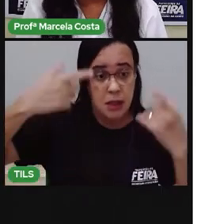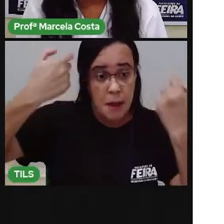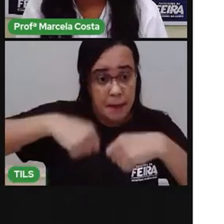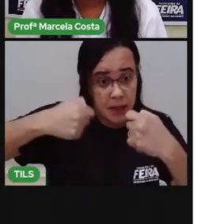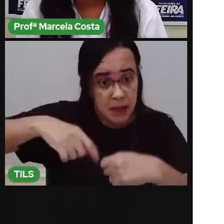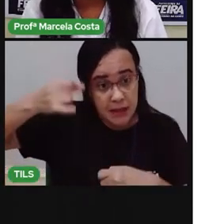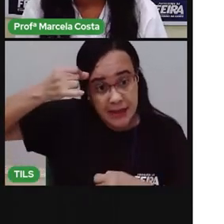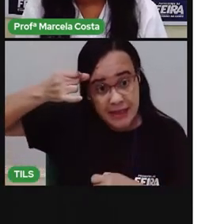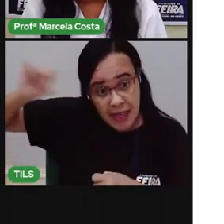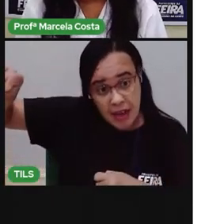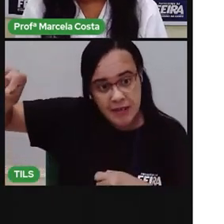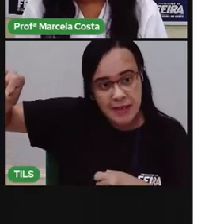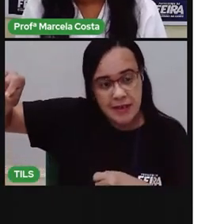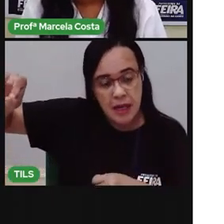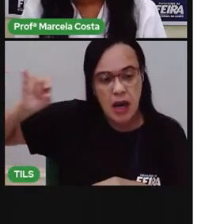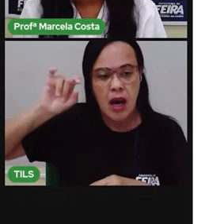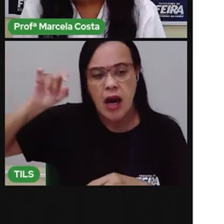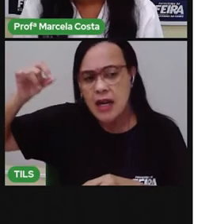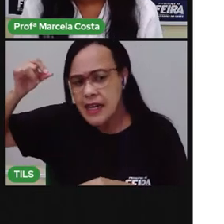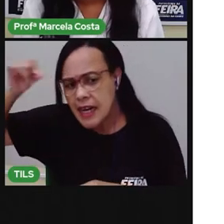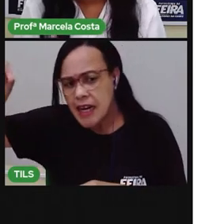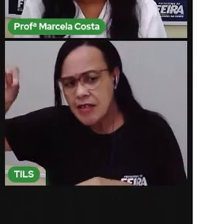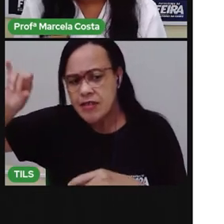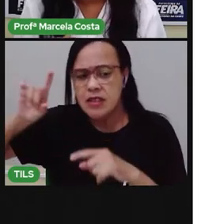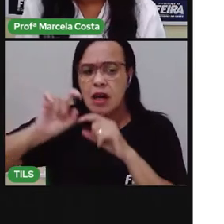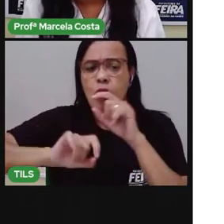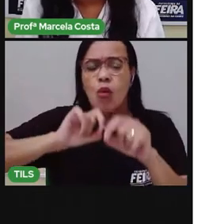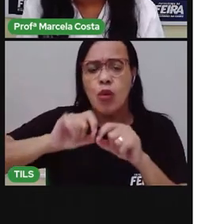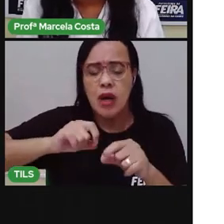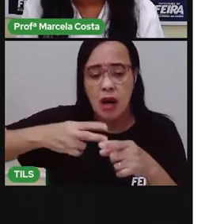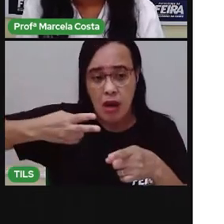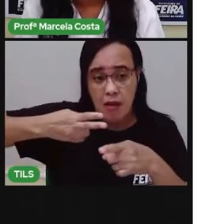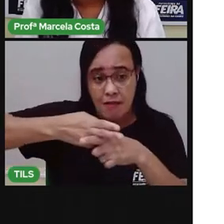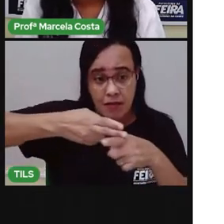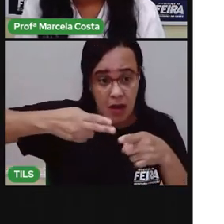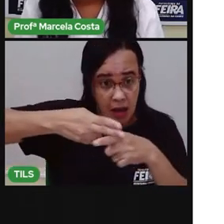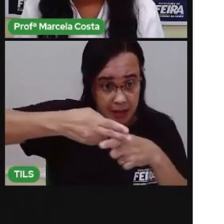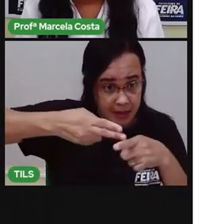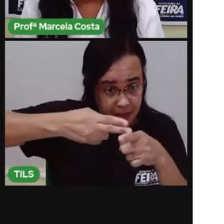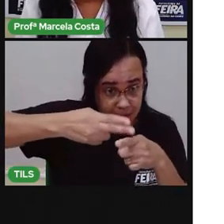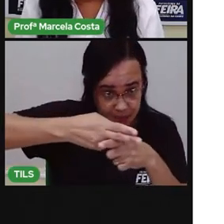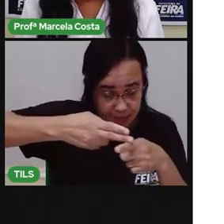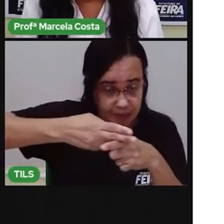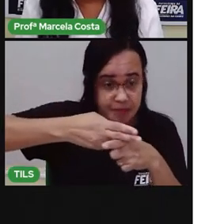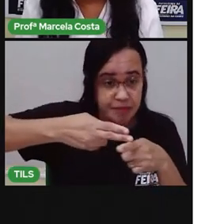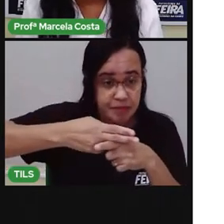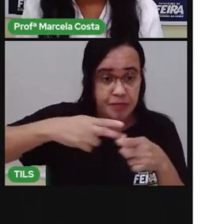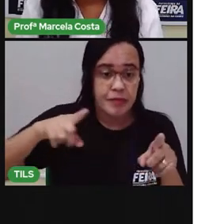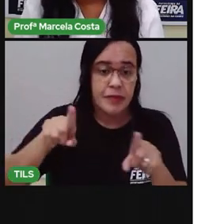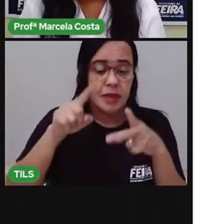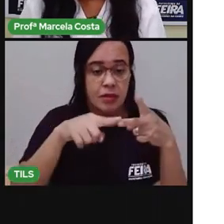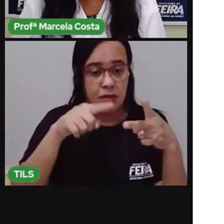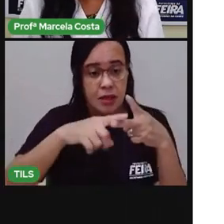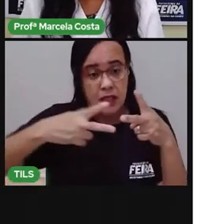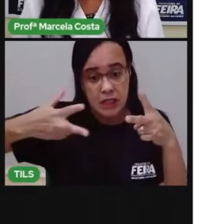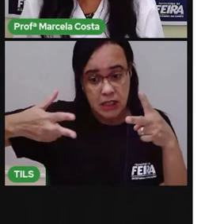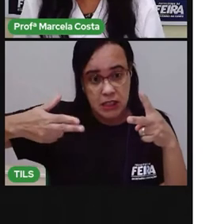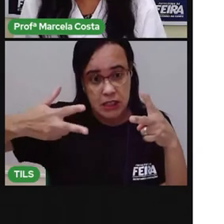como faca, tesoura, tesoura com ponta, né? estilete,